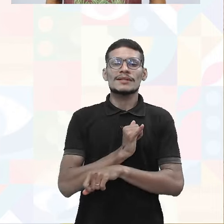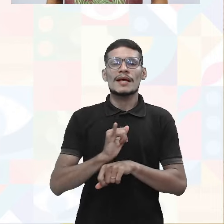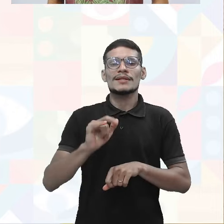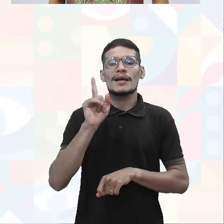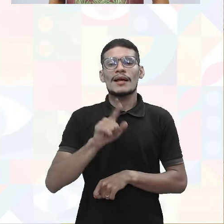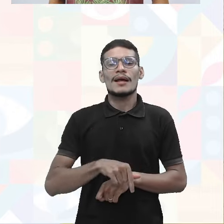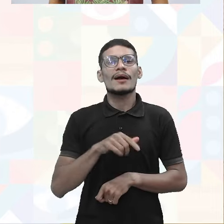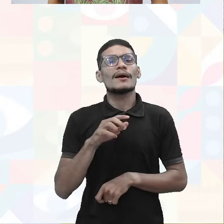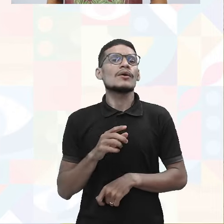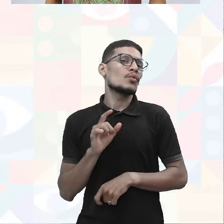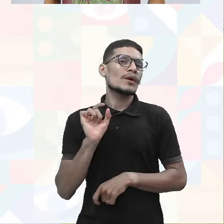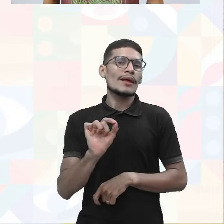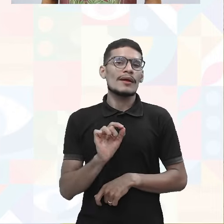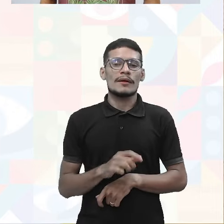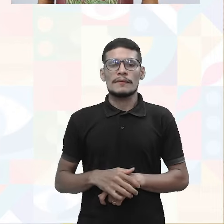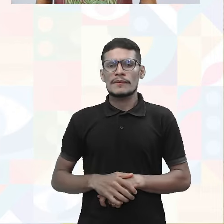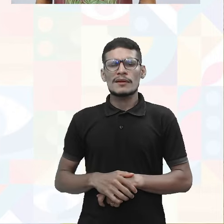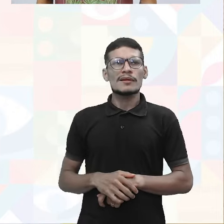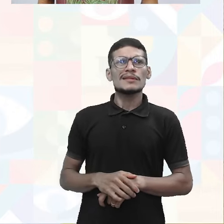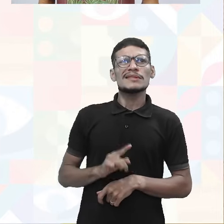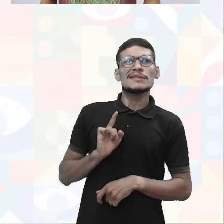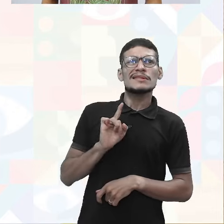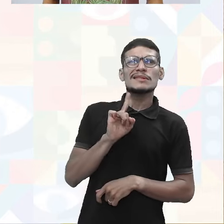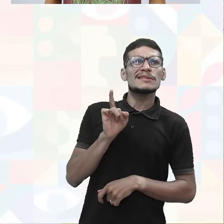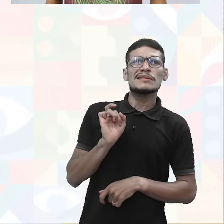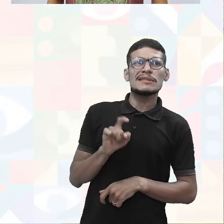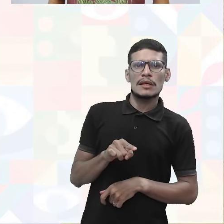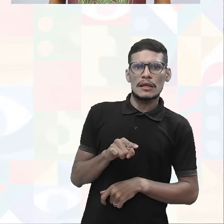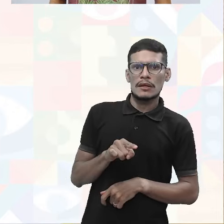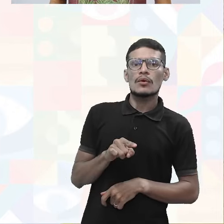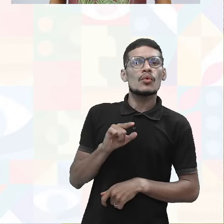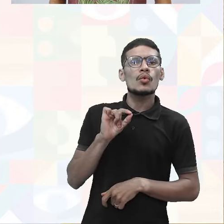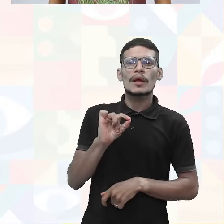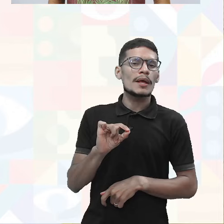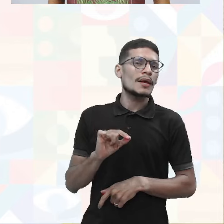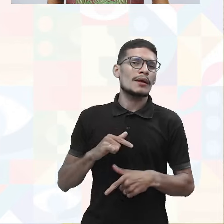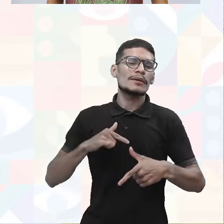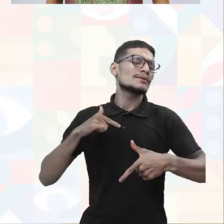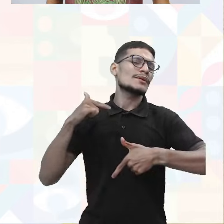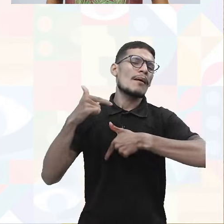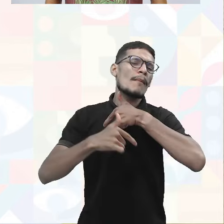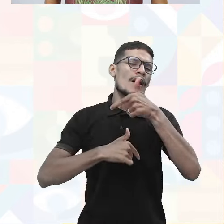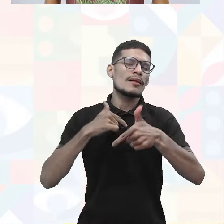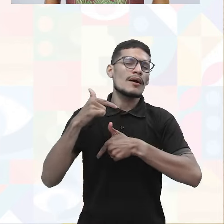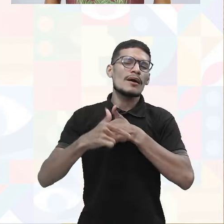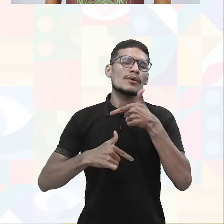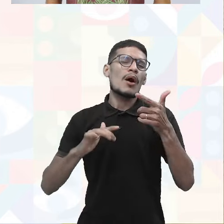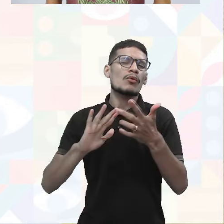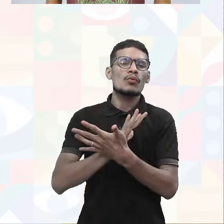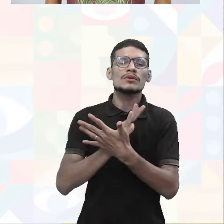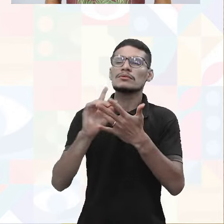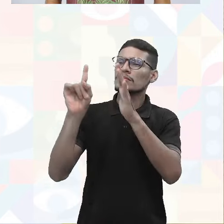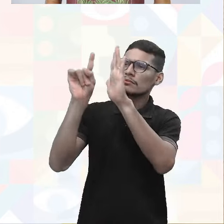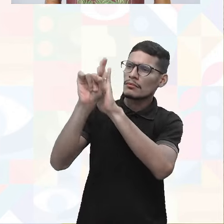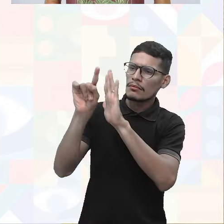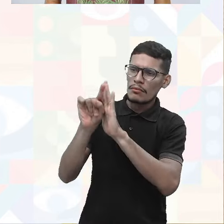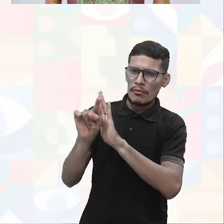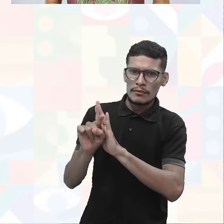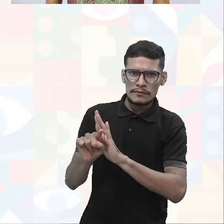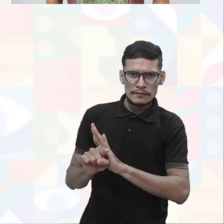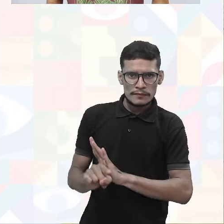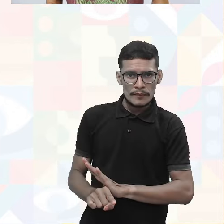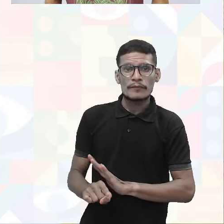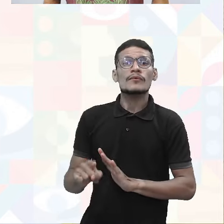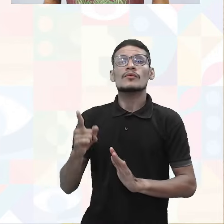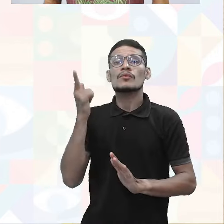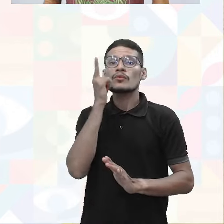ver é a técnica IC, que aí, no caso, vai estar trabalhando com o quê? Com uma série de perguntas que vão levar, vamos dizer,